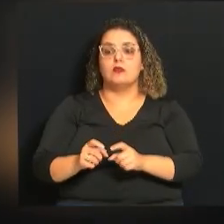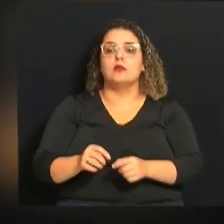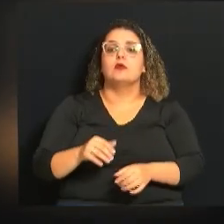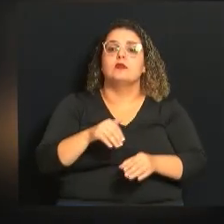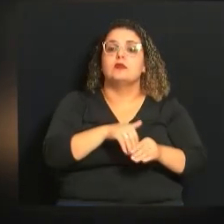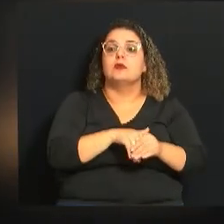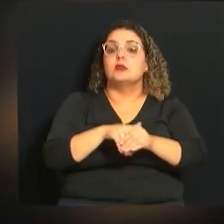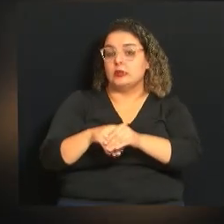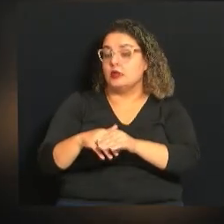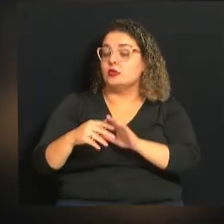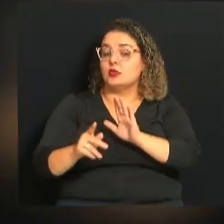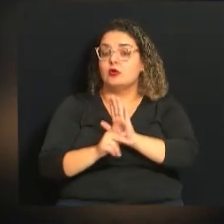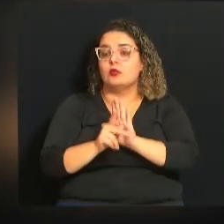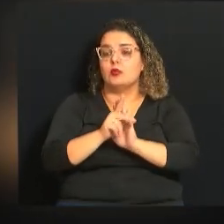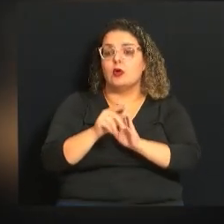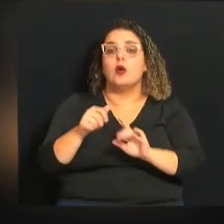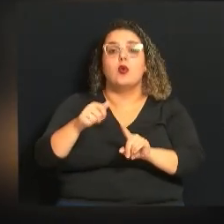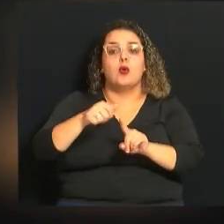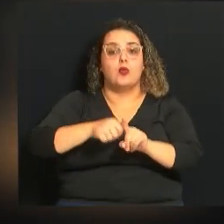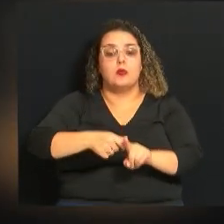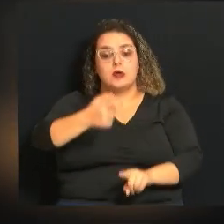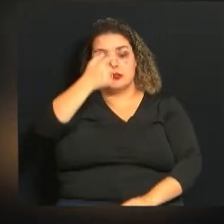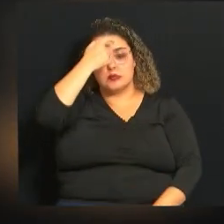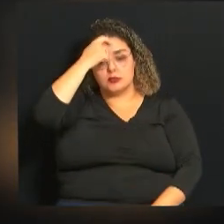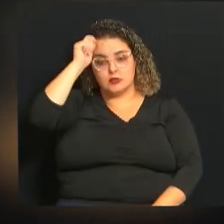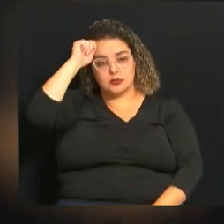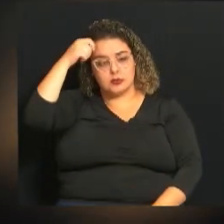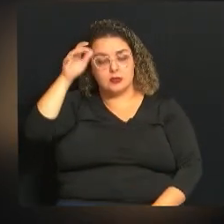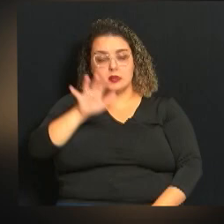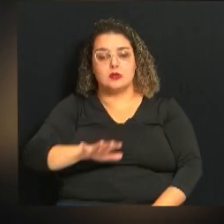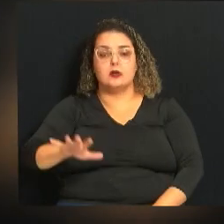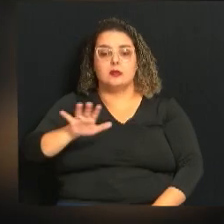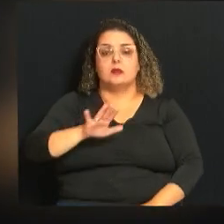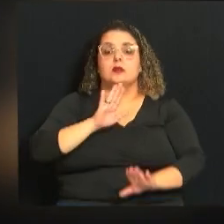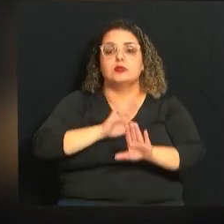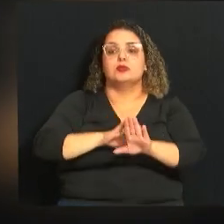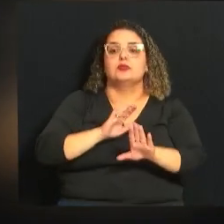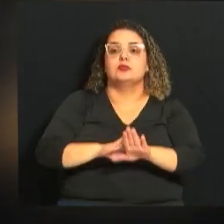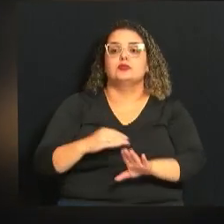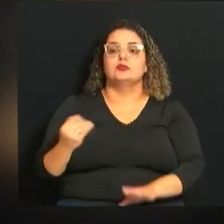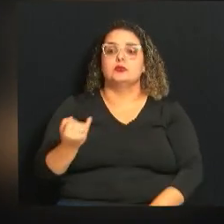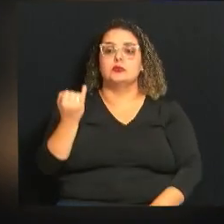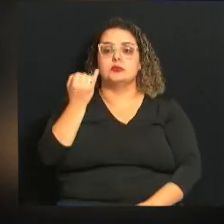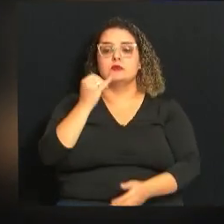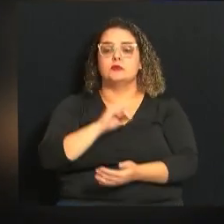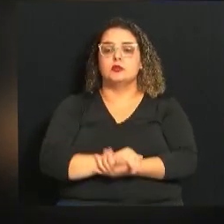reunião também foram votados projetos sobre o Mês da Consciência Negra e atividades essenciais. e atividades essenciais. A